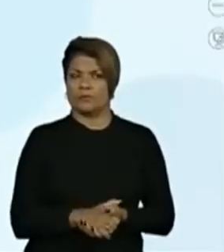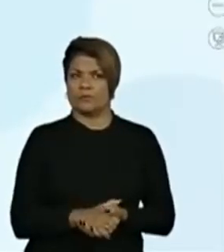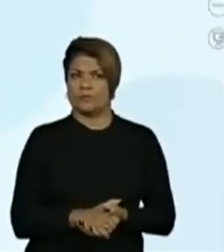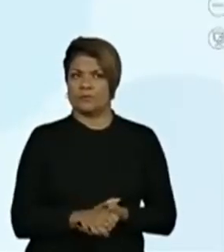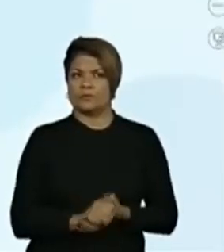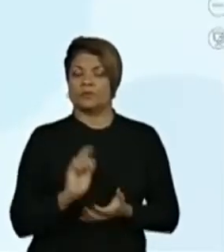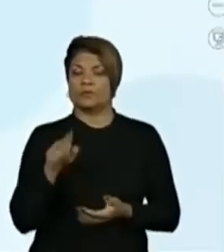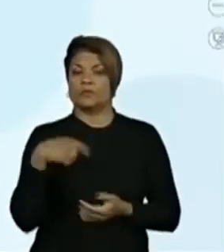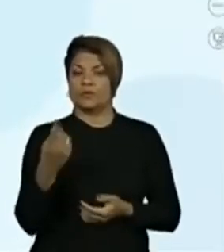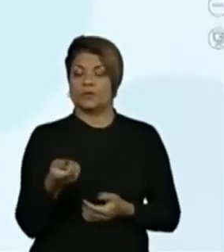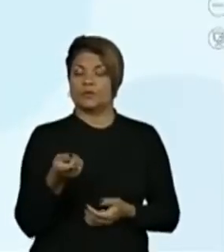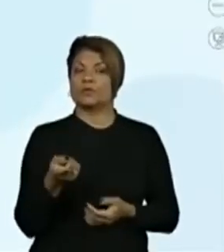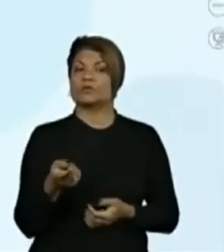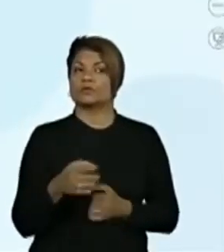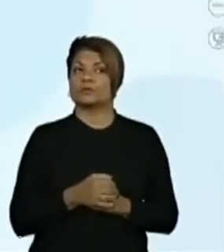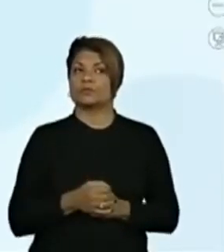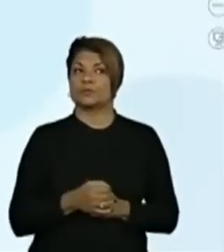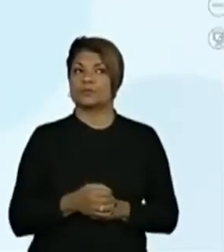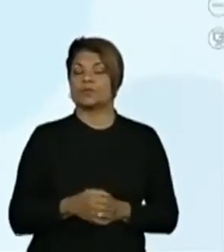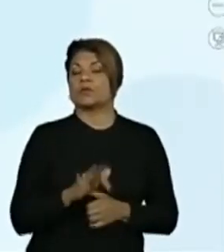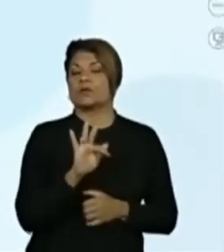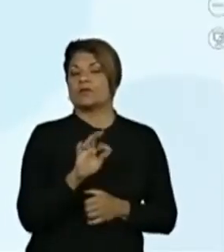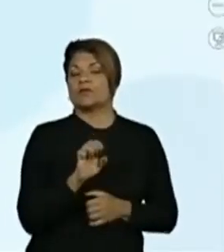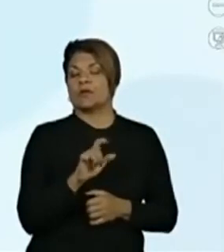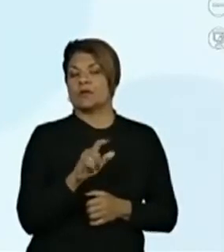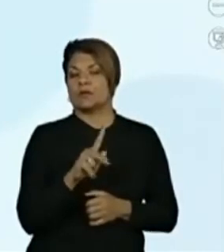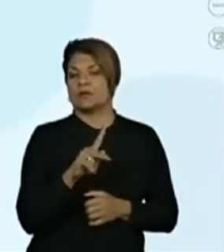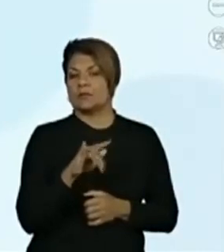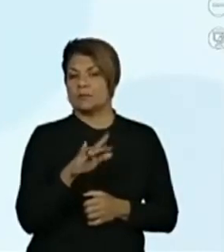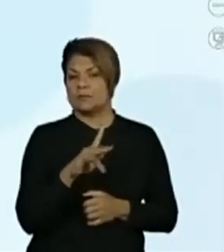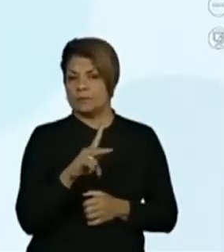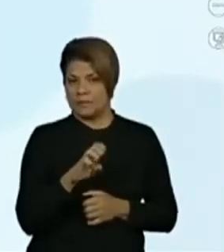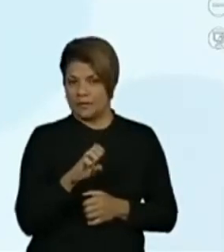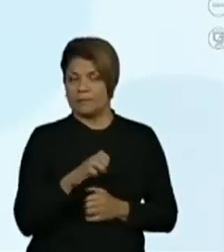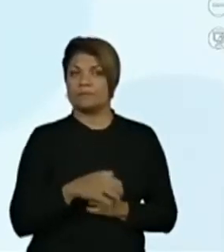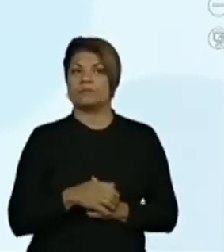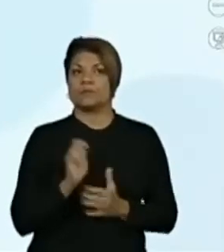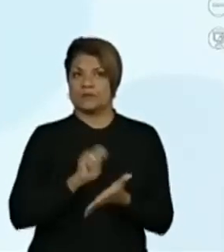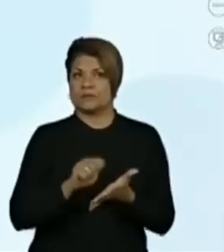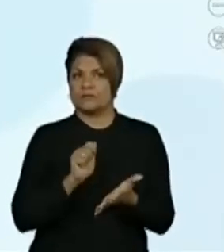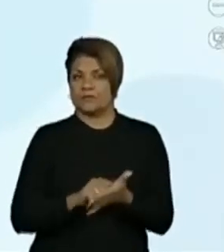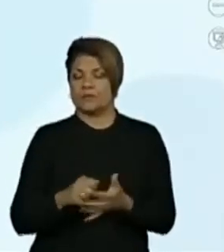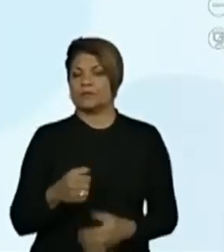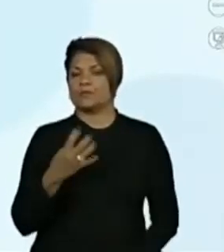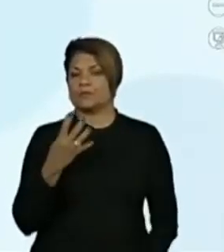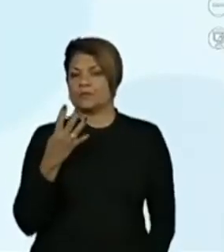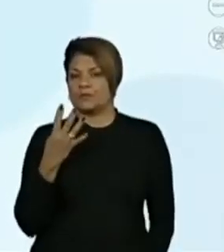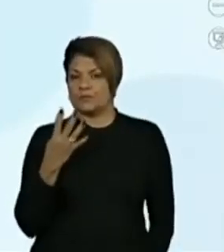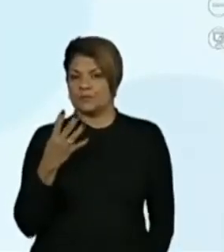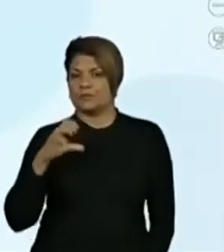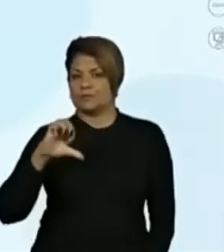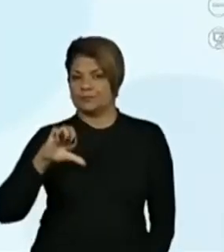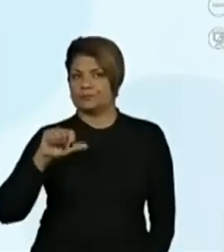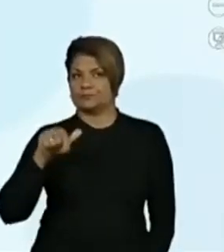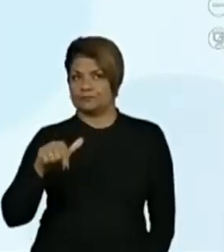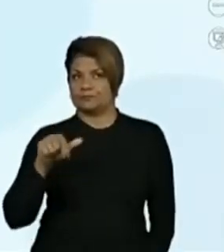O próximo número é o que aparecerá. É o que Felipe escreveu. Que é o número